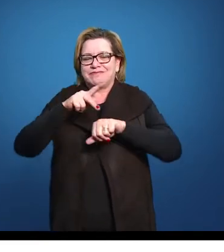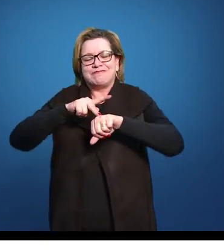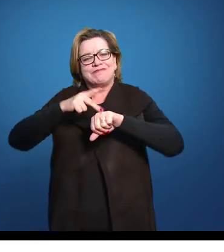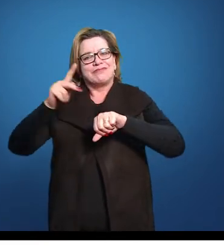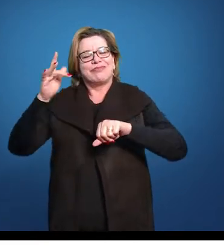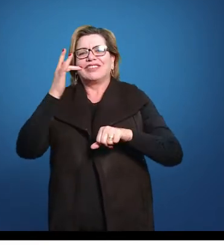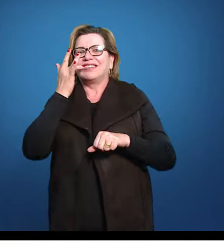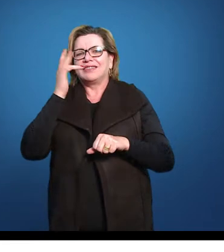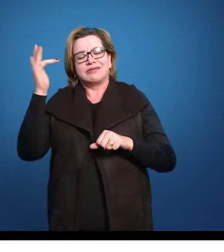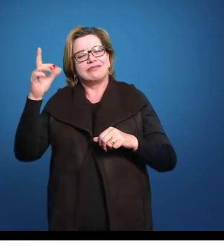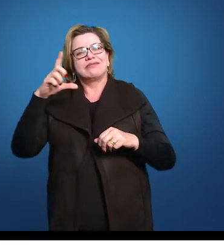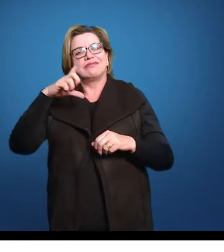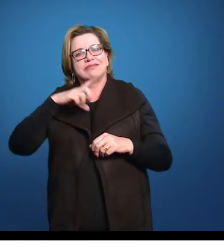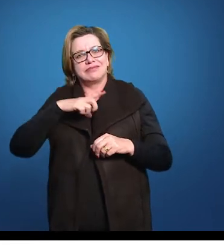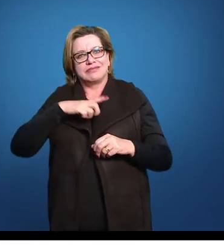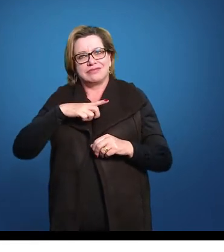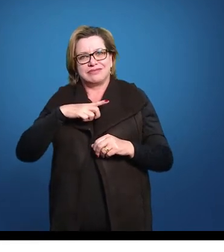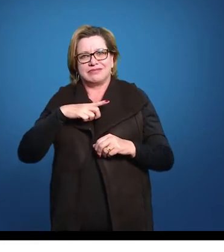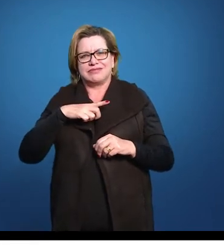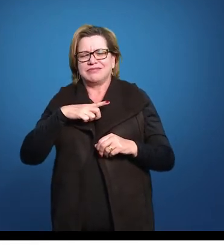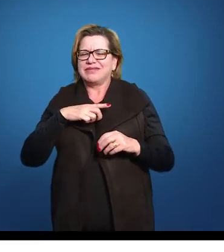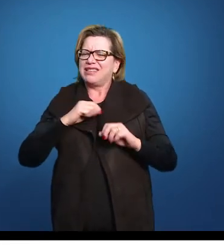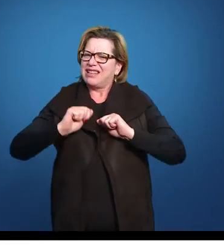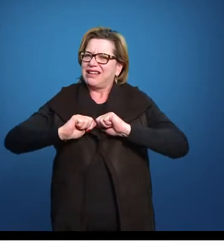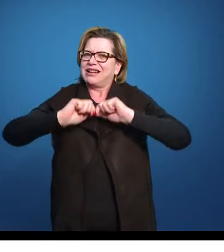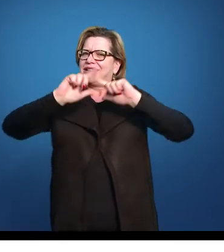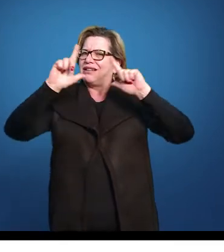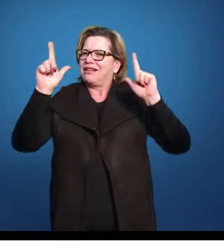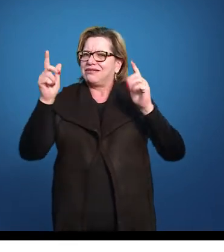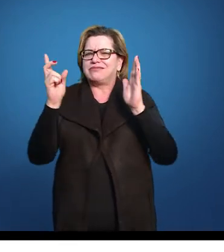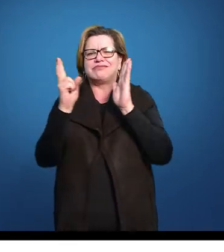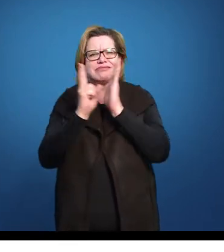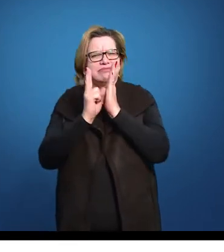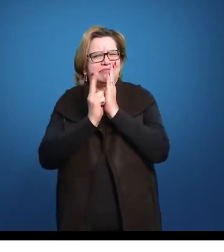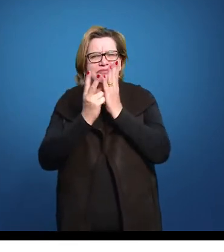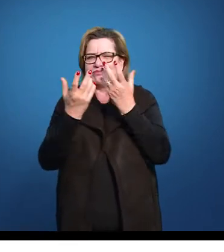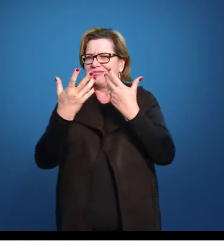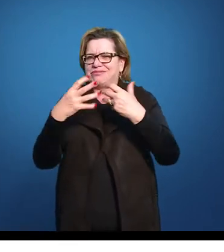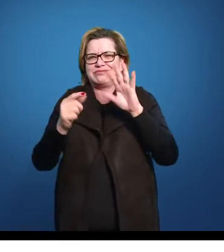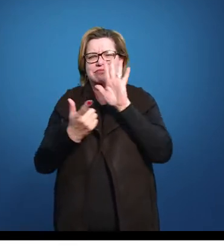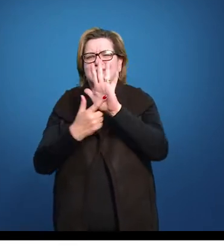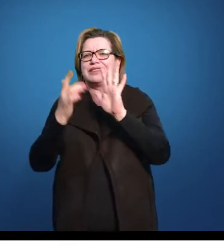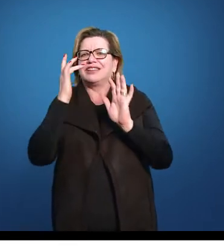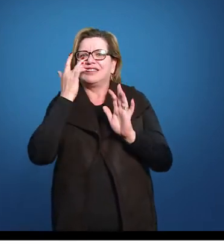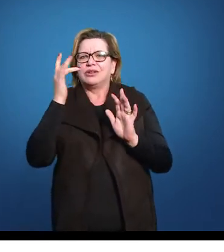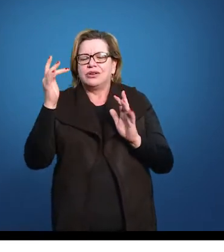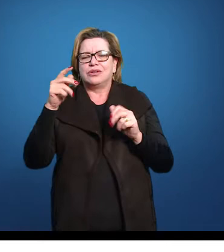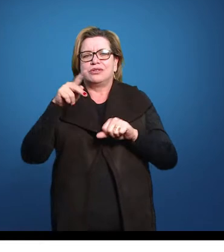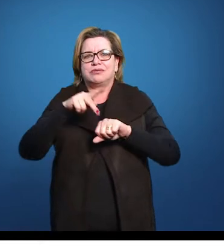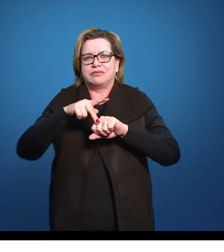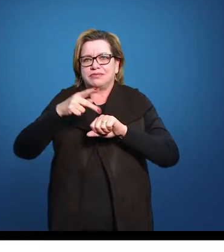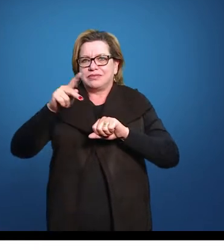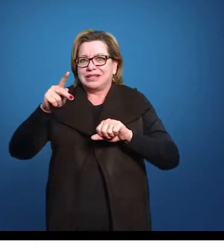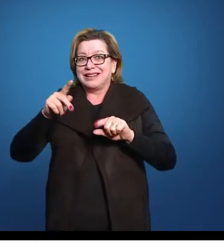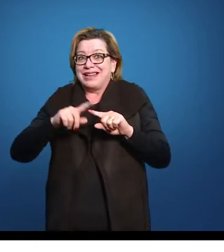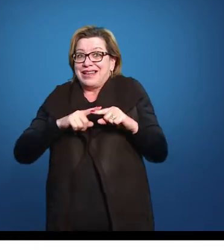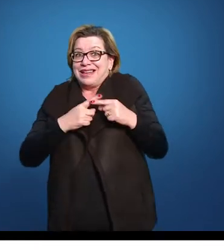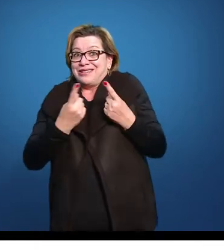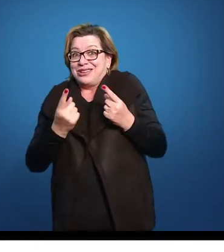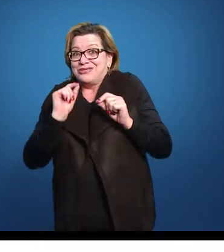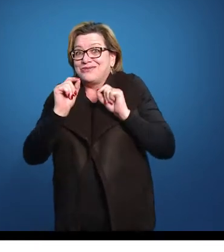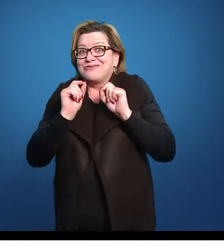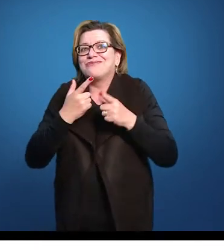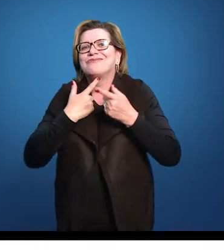ouro na terra. É óbvio que não era isso que os indígenas estavam querendo comunicar, mas era isso que eles queriam enxergar nessa